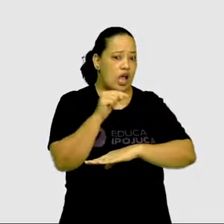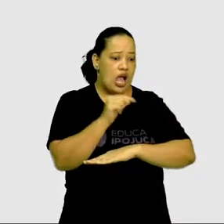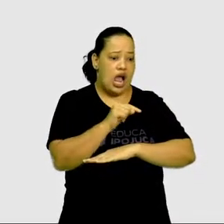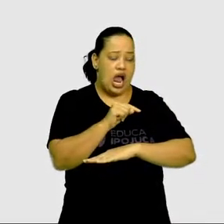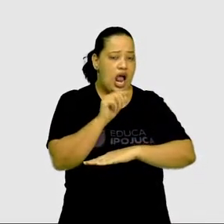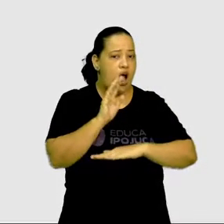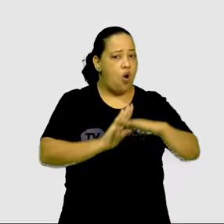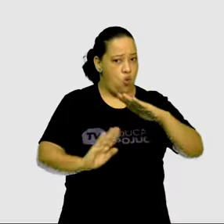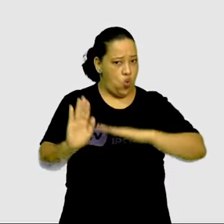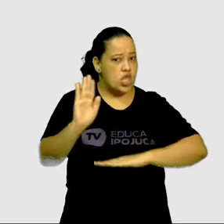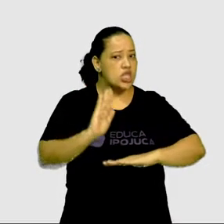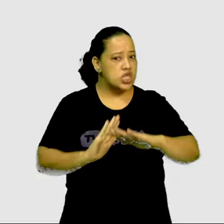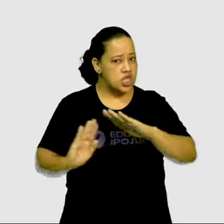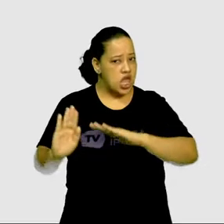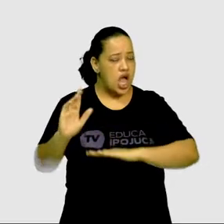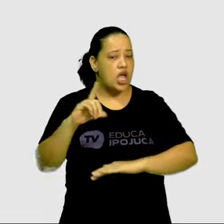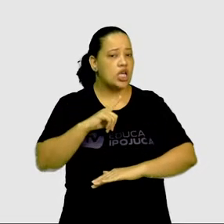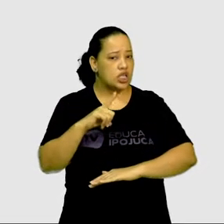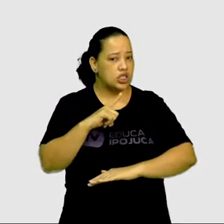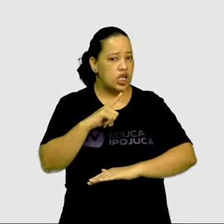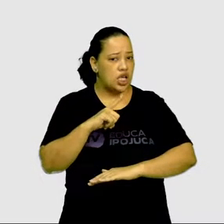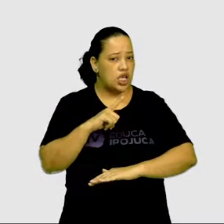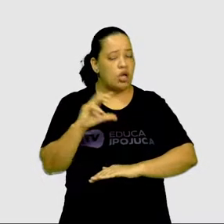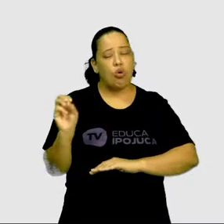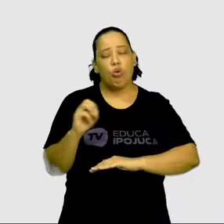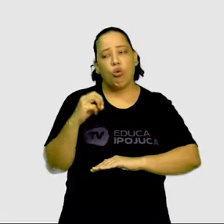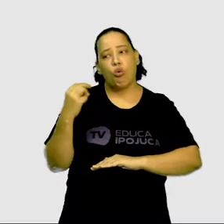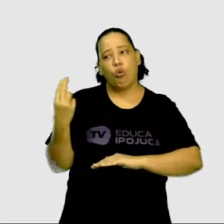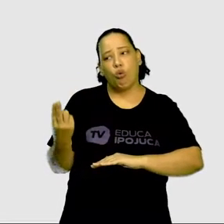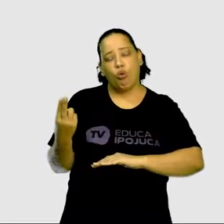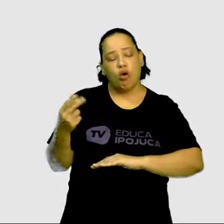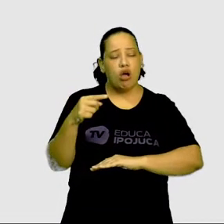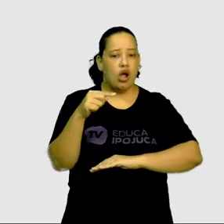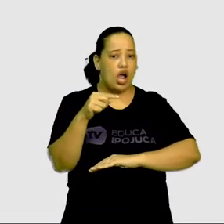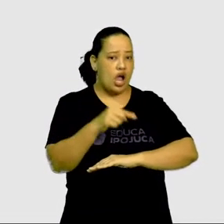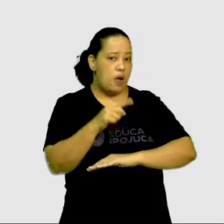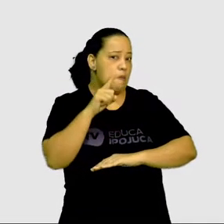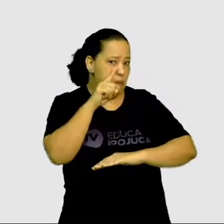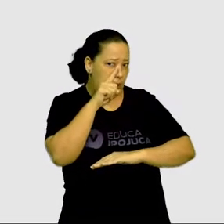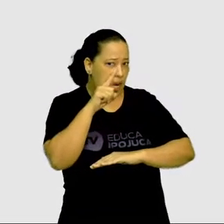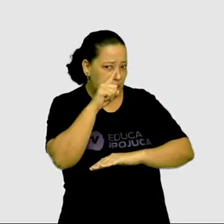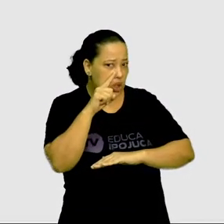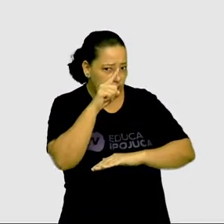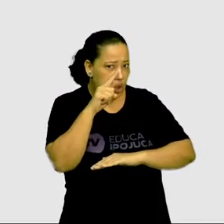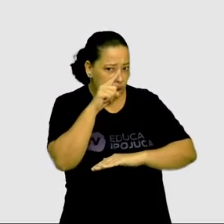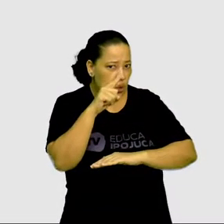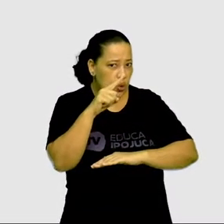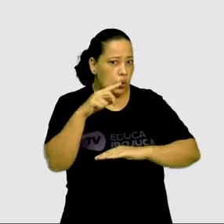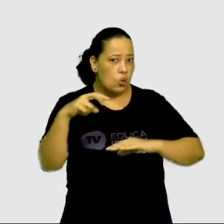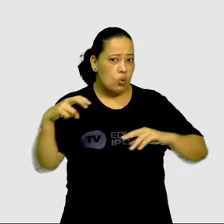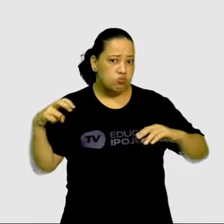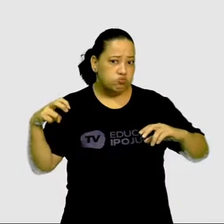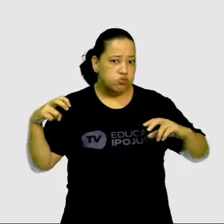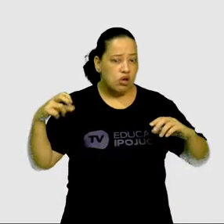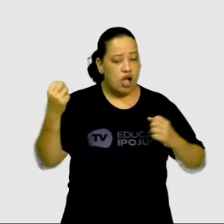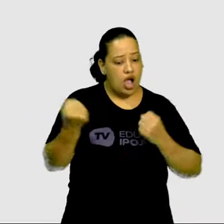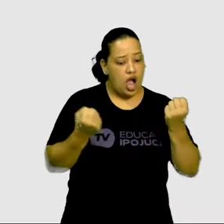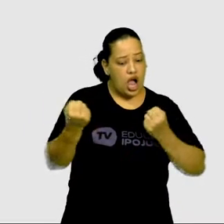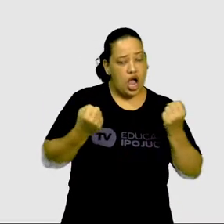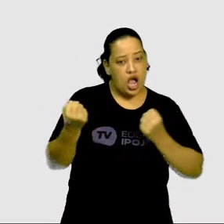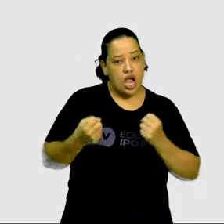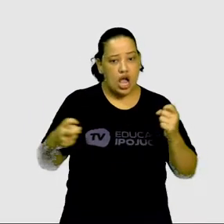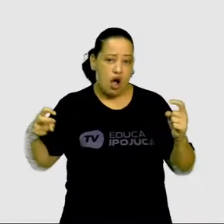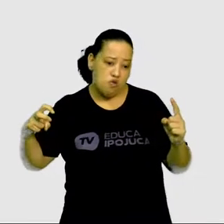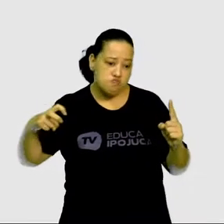cuidado? Ou será que ela está correndo risco de ser atropelada aí